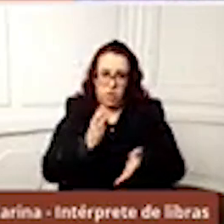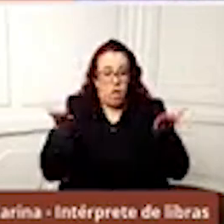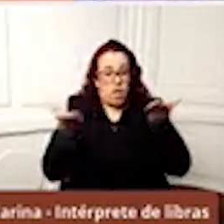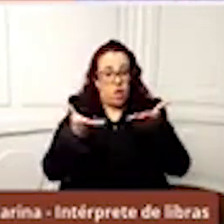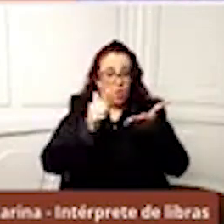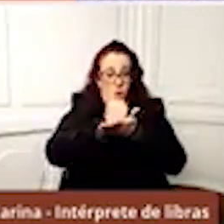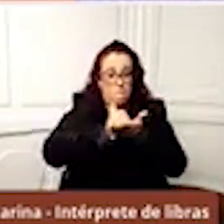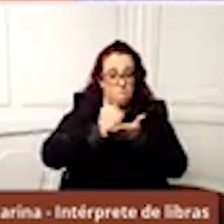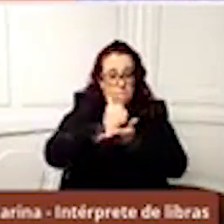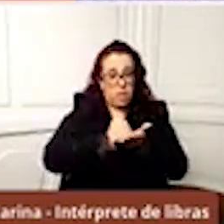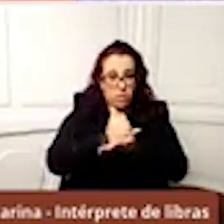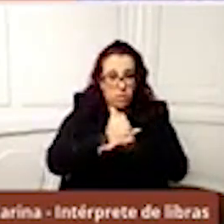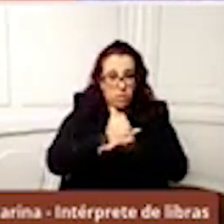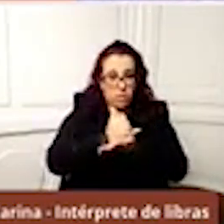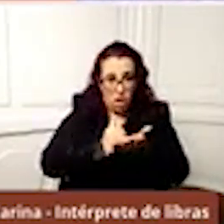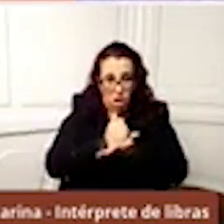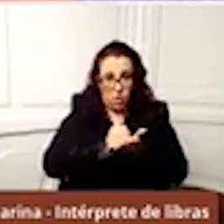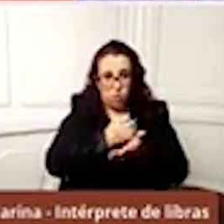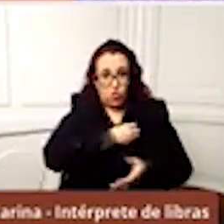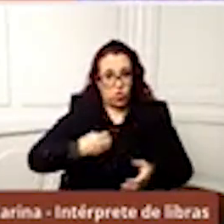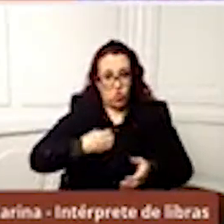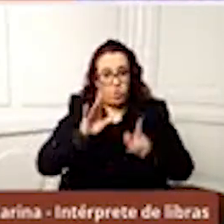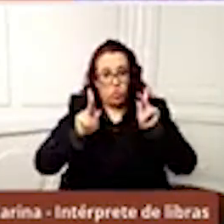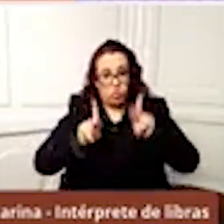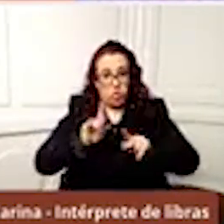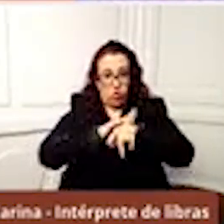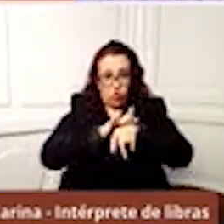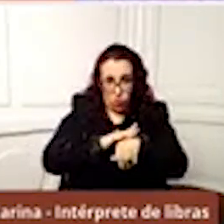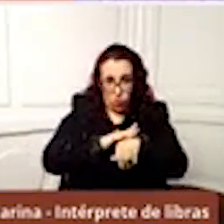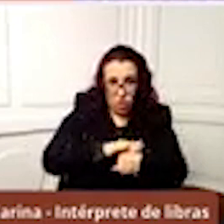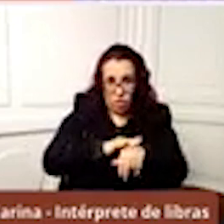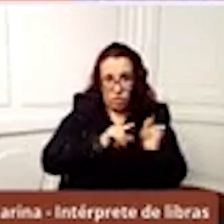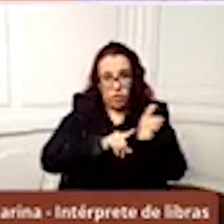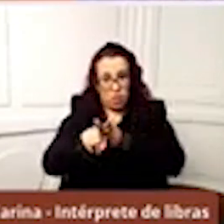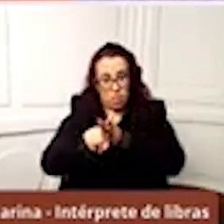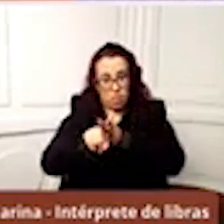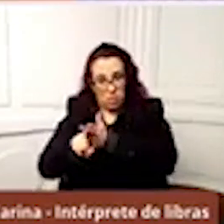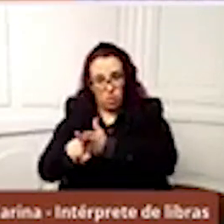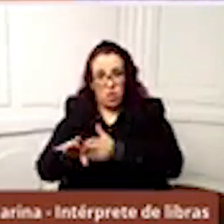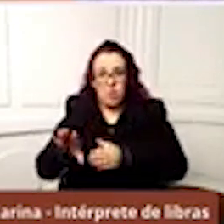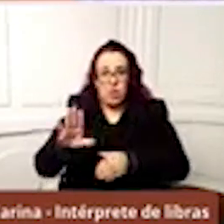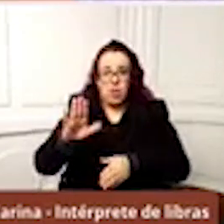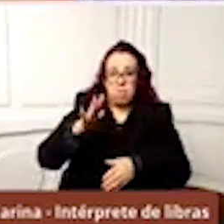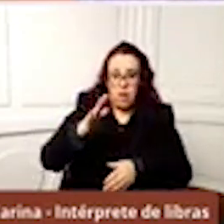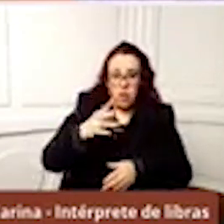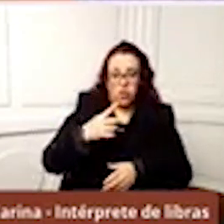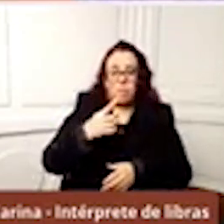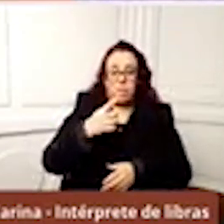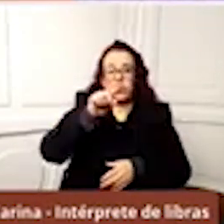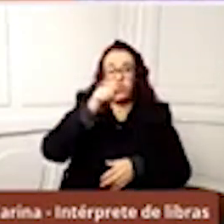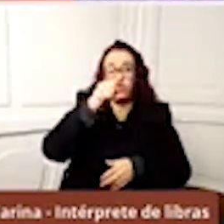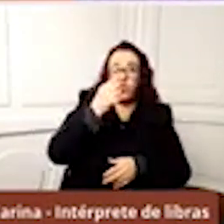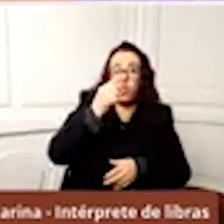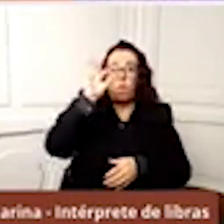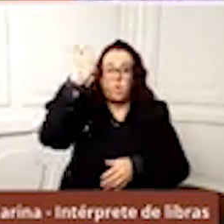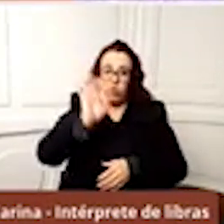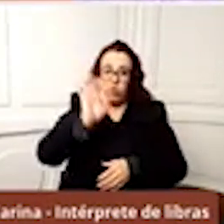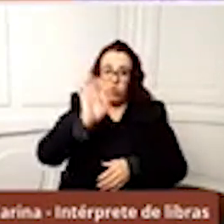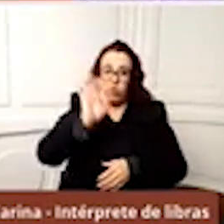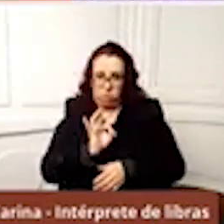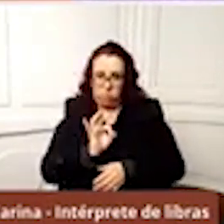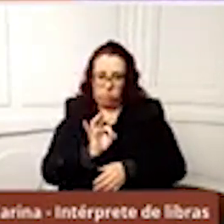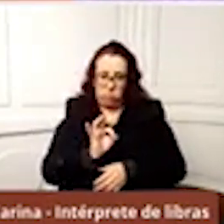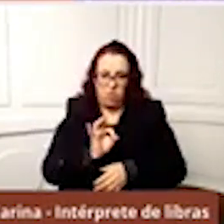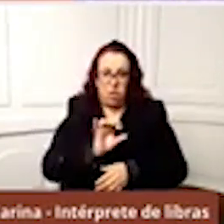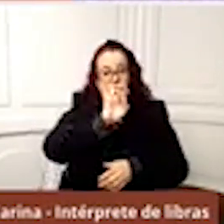estimado pela pesquisa, então a letalidade é baseada, é estimada em mais ou menos 1%. Ou seja, de cada